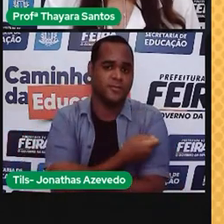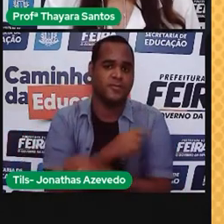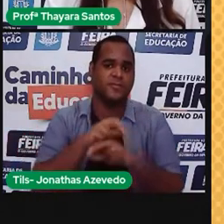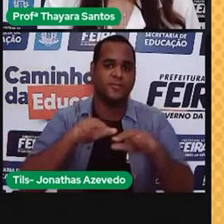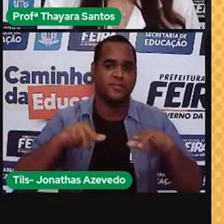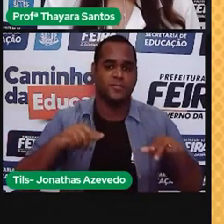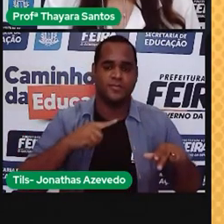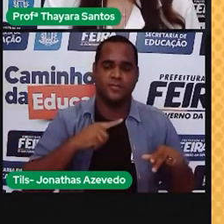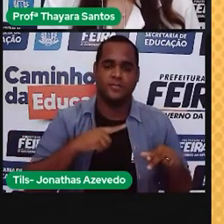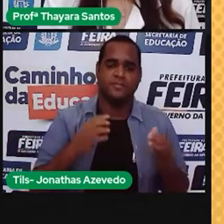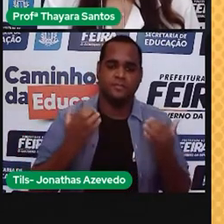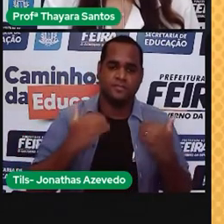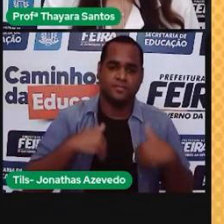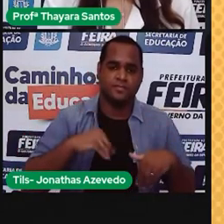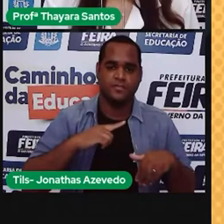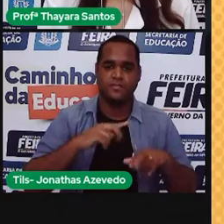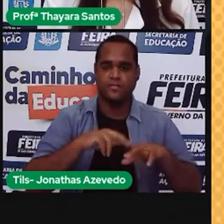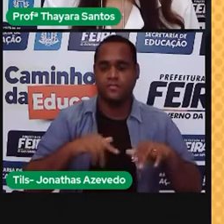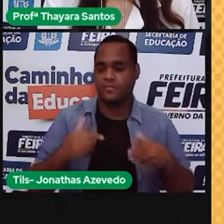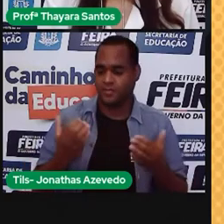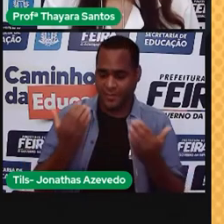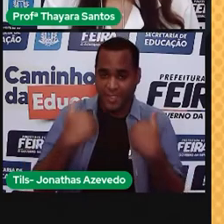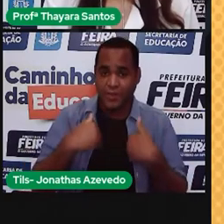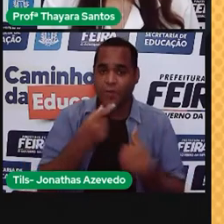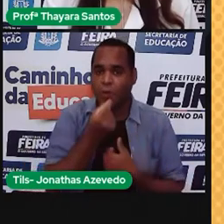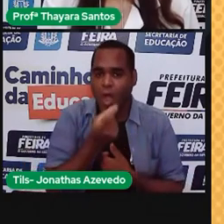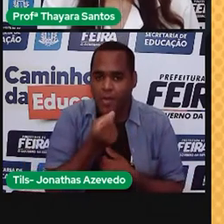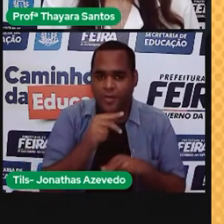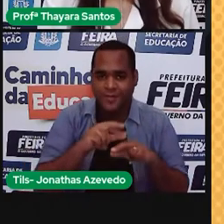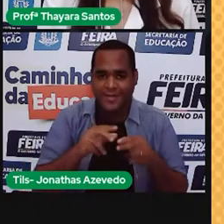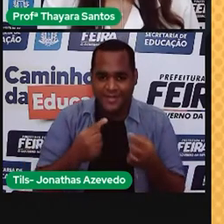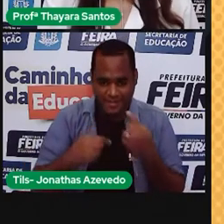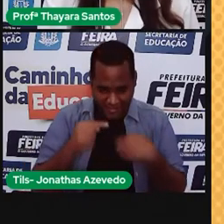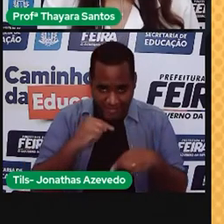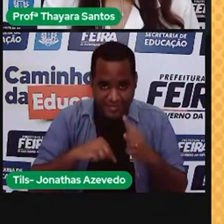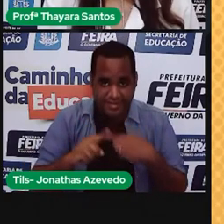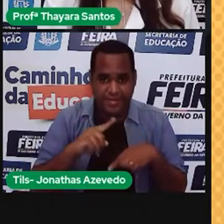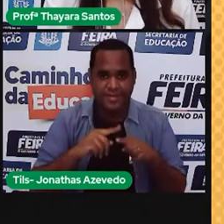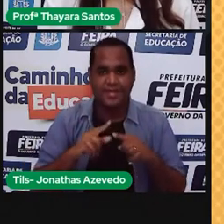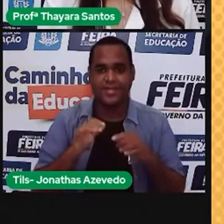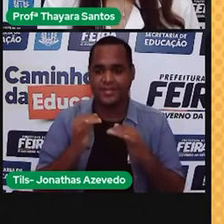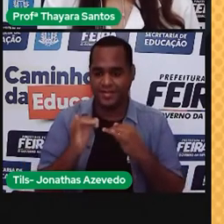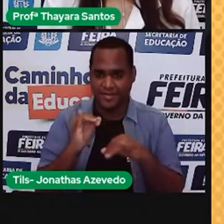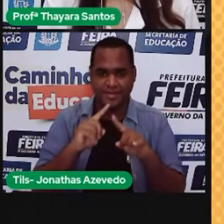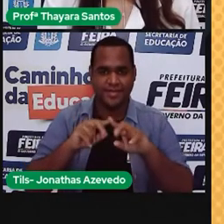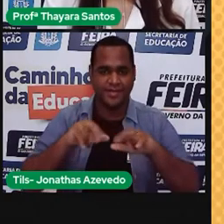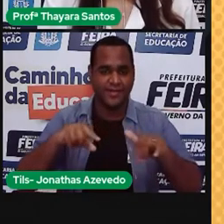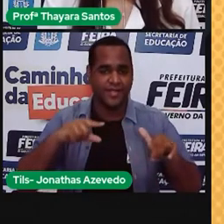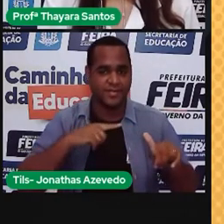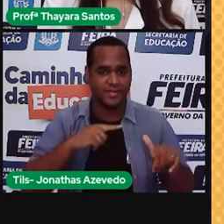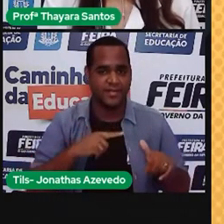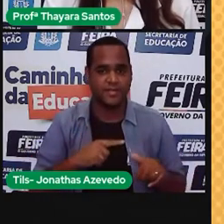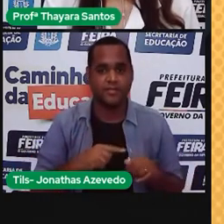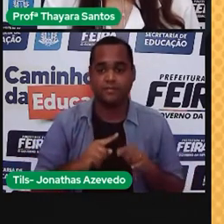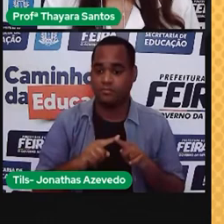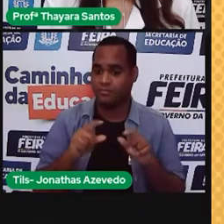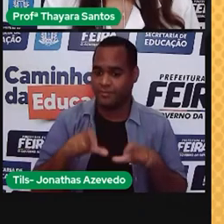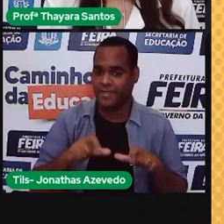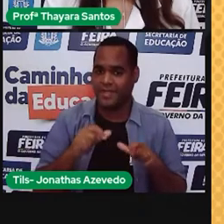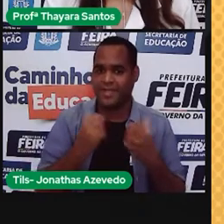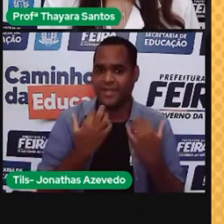artificiais, antibióticos e terapias regenerativas. Verde, agricultura.